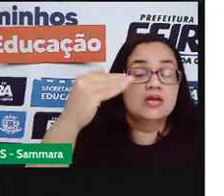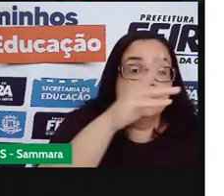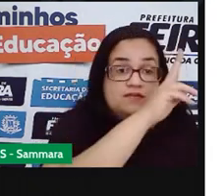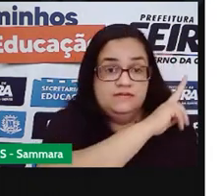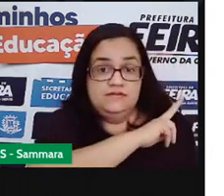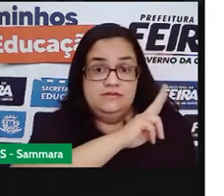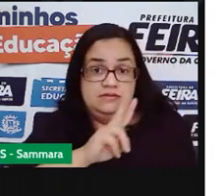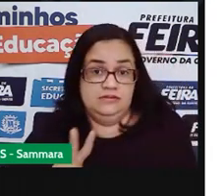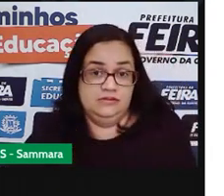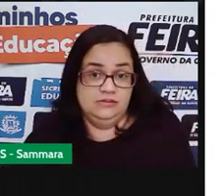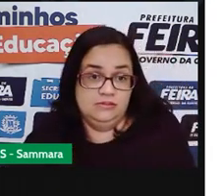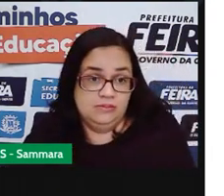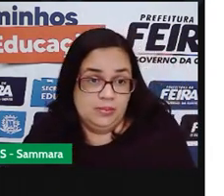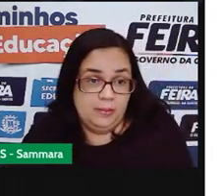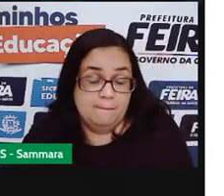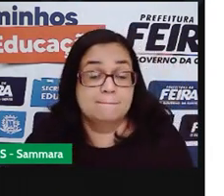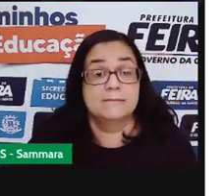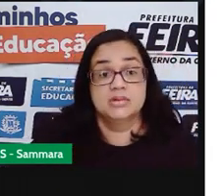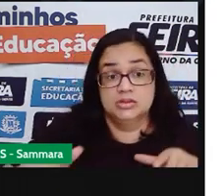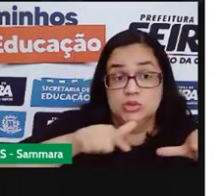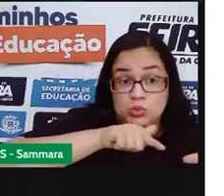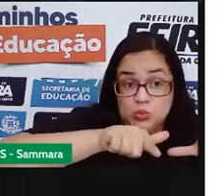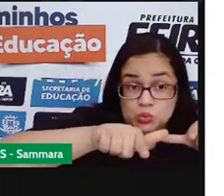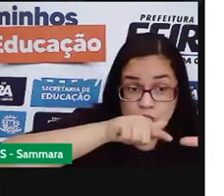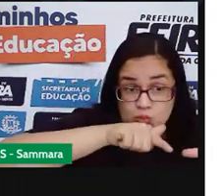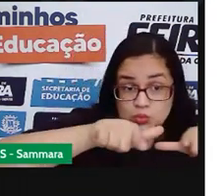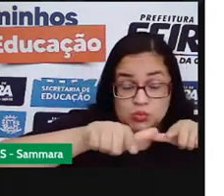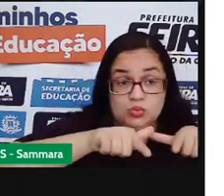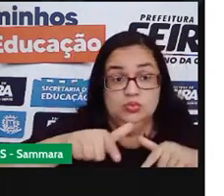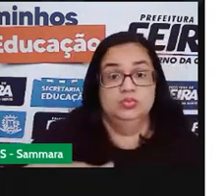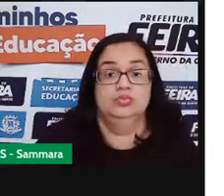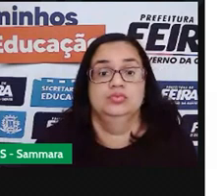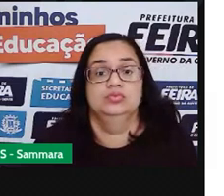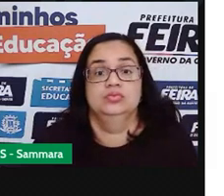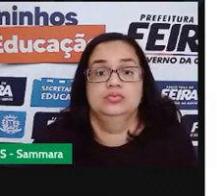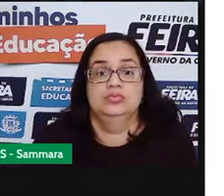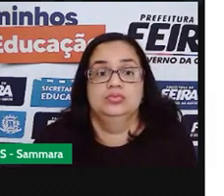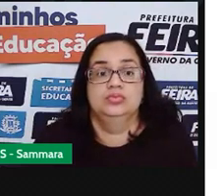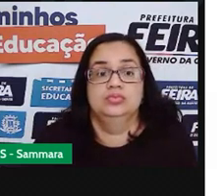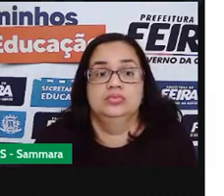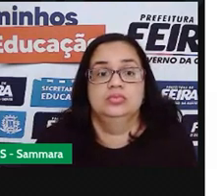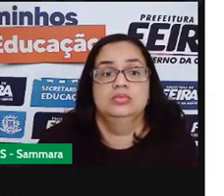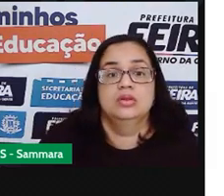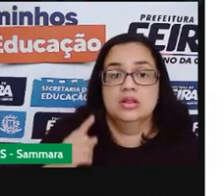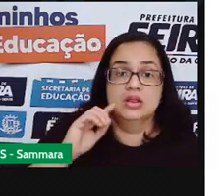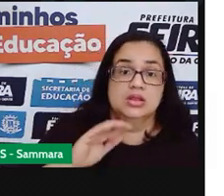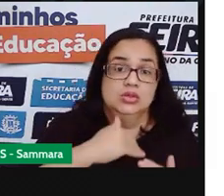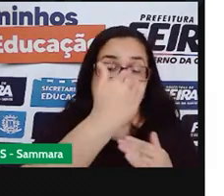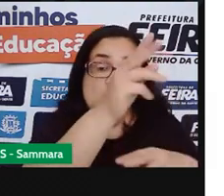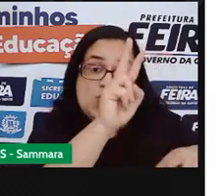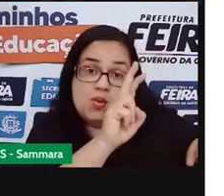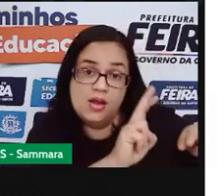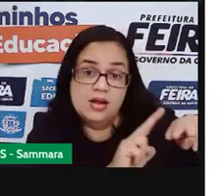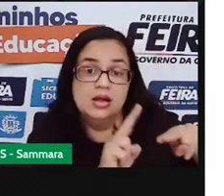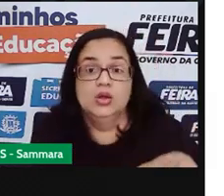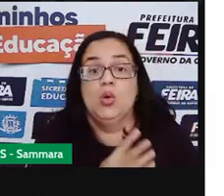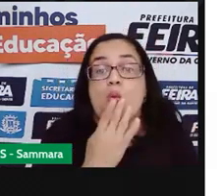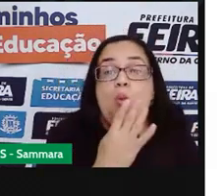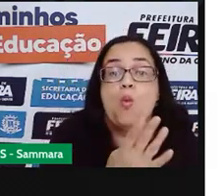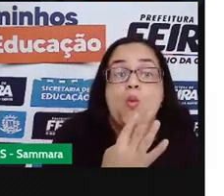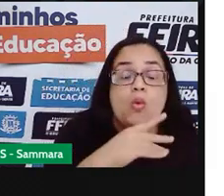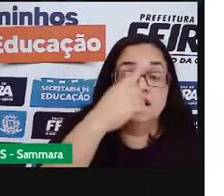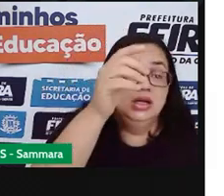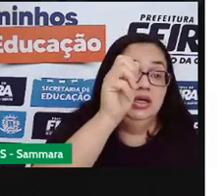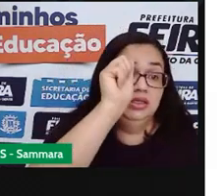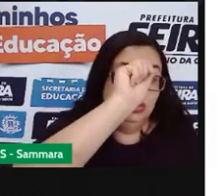vereadores estão trabalhando, estão em sessão. Ali onde tem aquelas cadeiras coloridas, azuis,